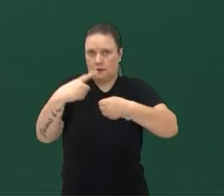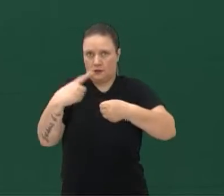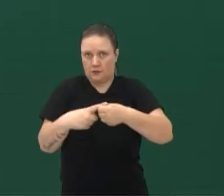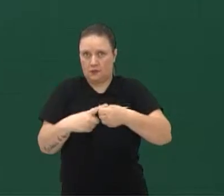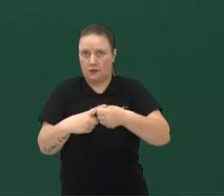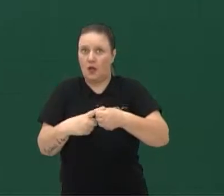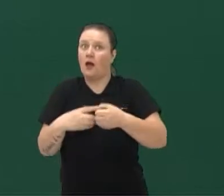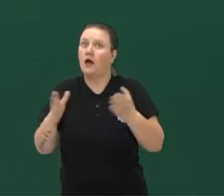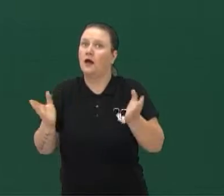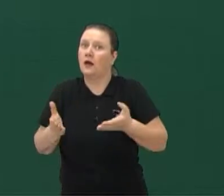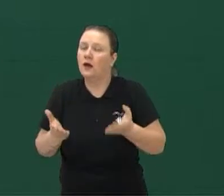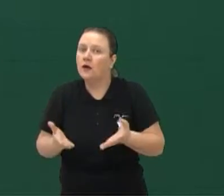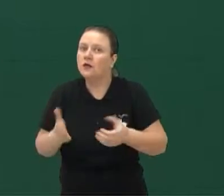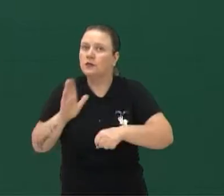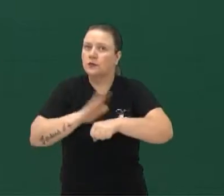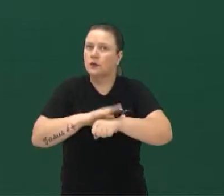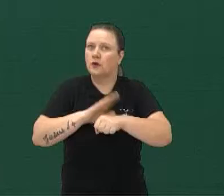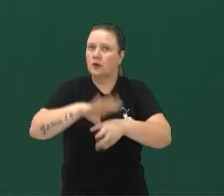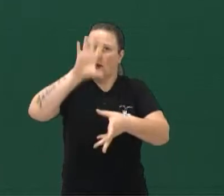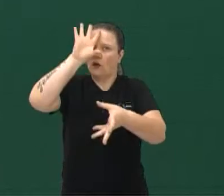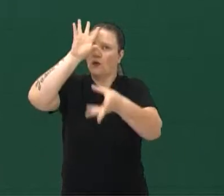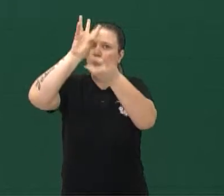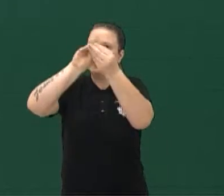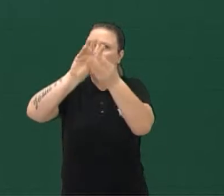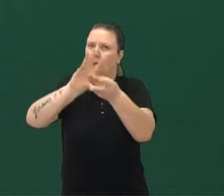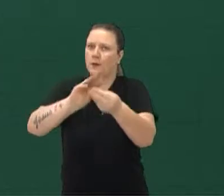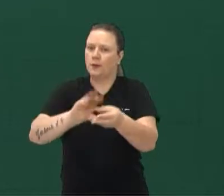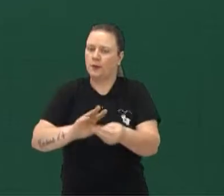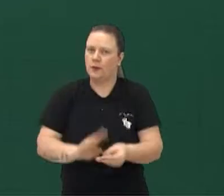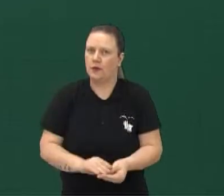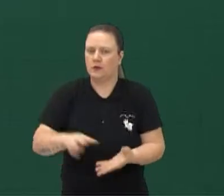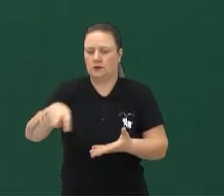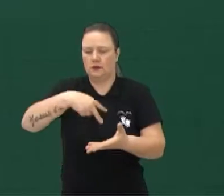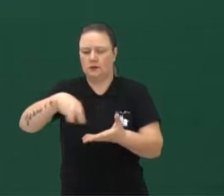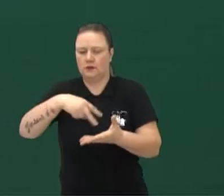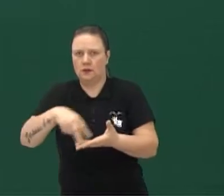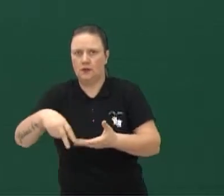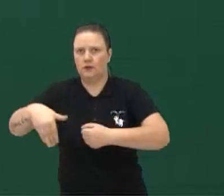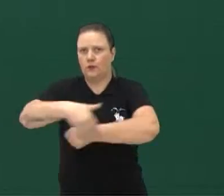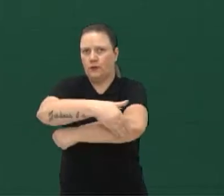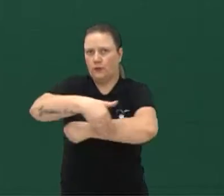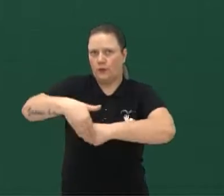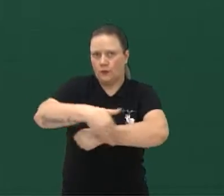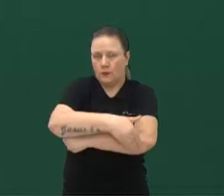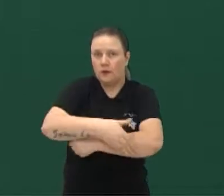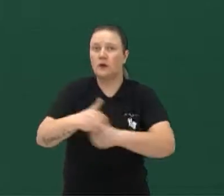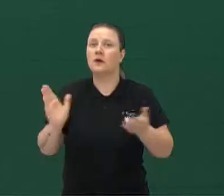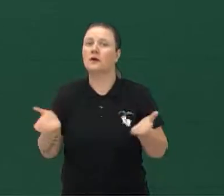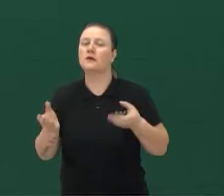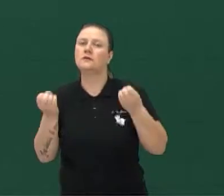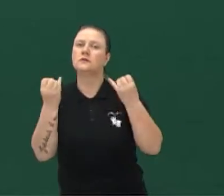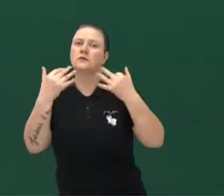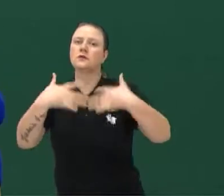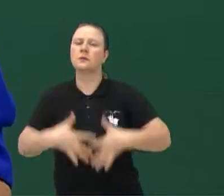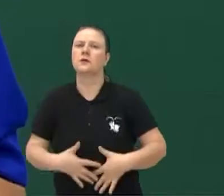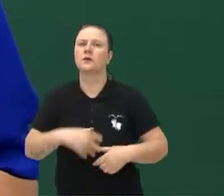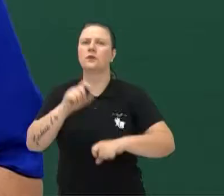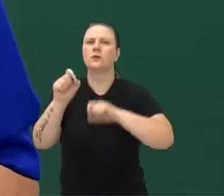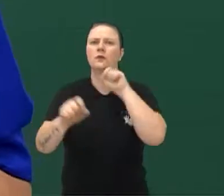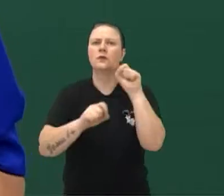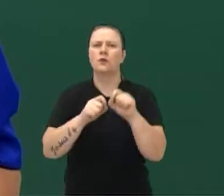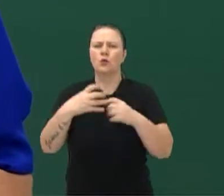nessa parte de revisão sobre as danças urbanas. E agora a gente vai falar exatamente de um